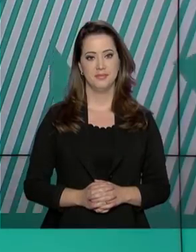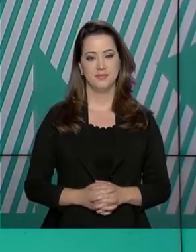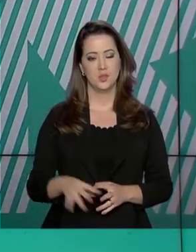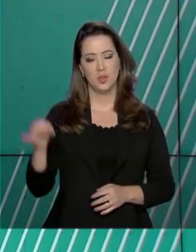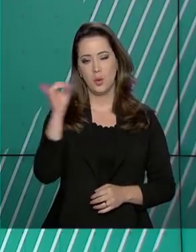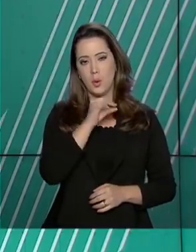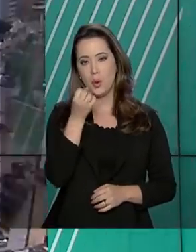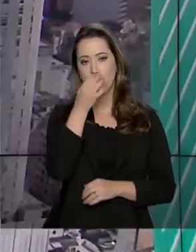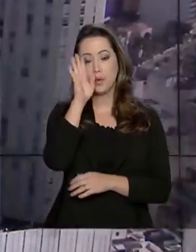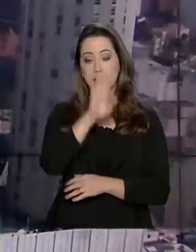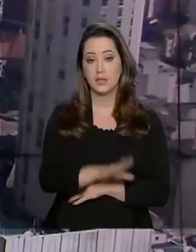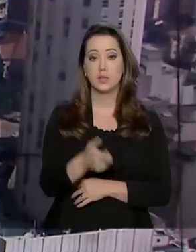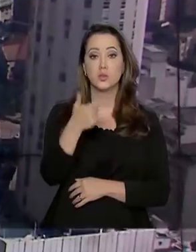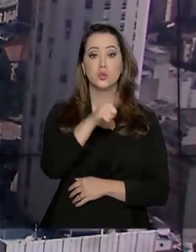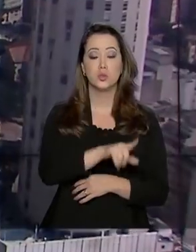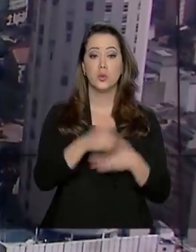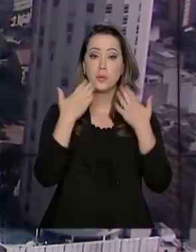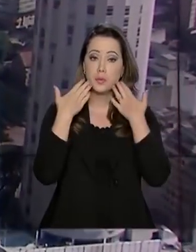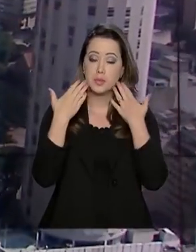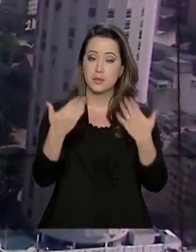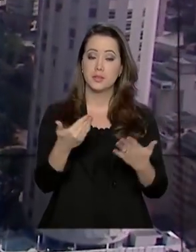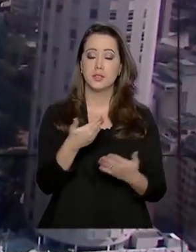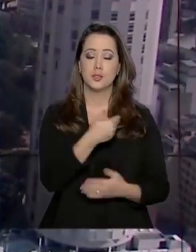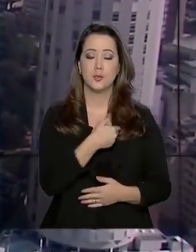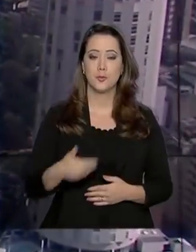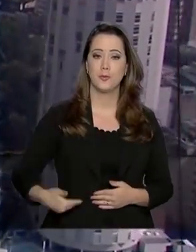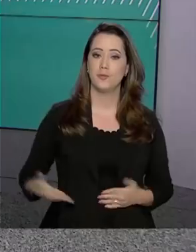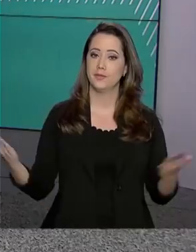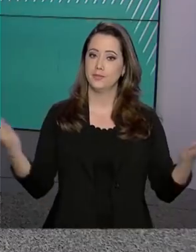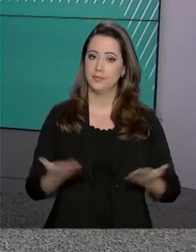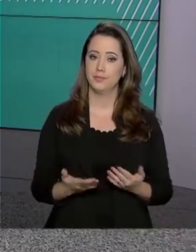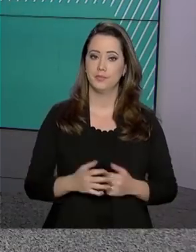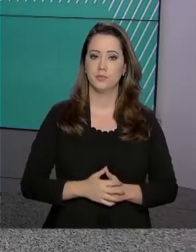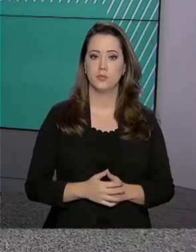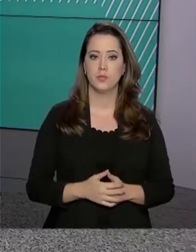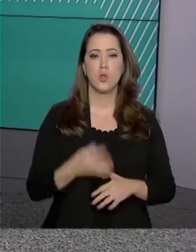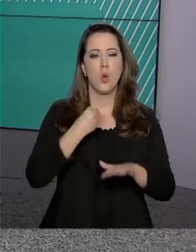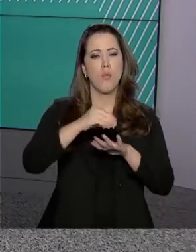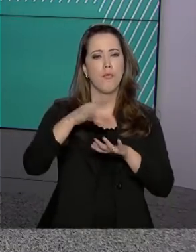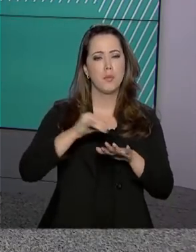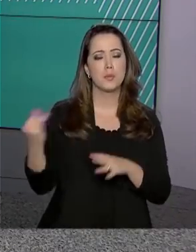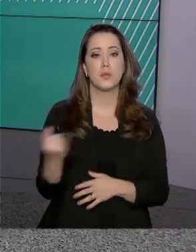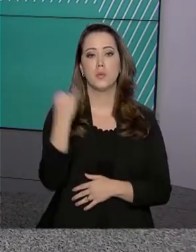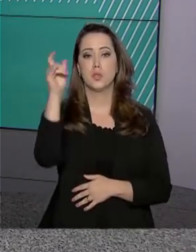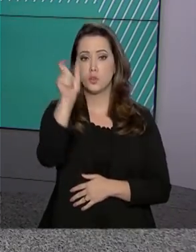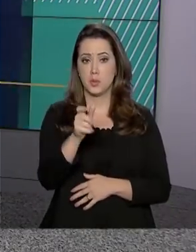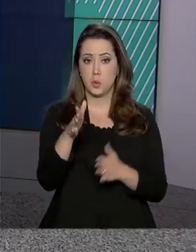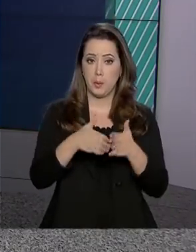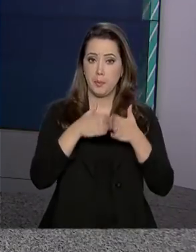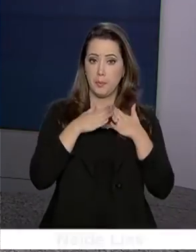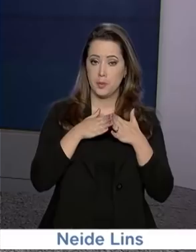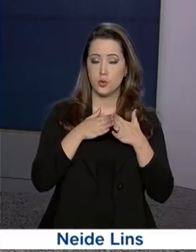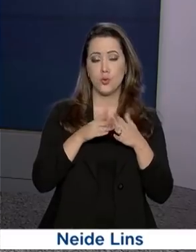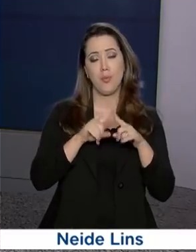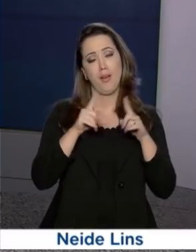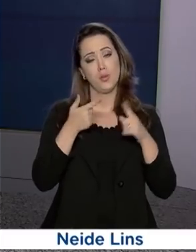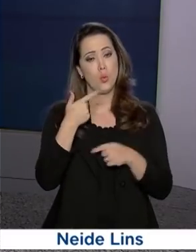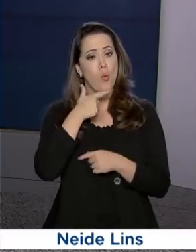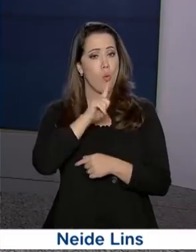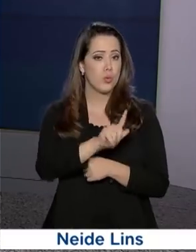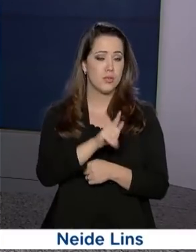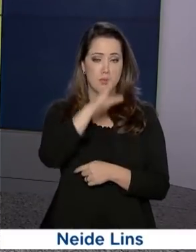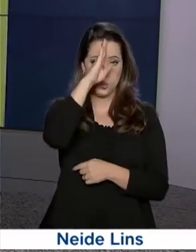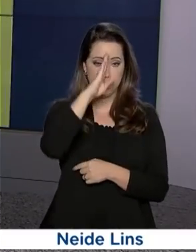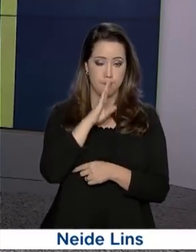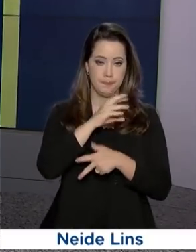Olá, boa tarde. Estamos no ar com o Governo Agora. Uma informação importante para quem solicitou e não conseguiu a